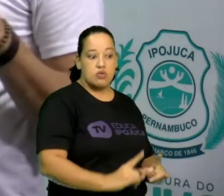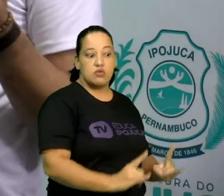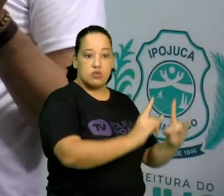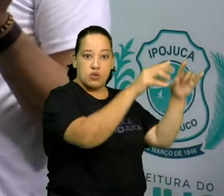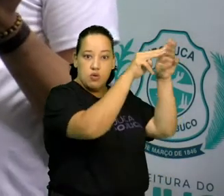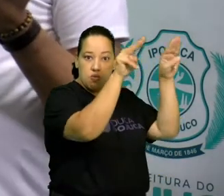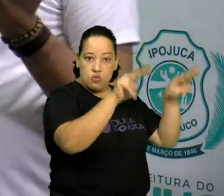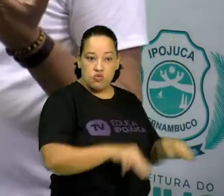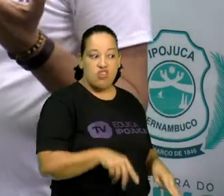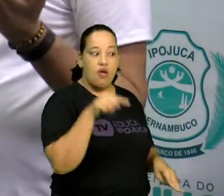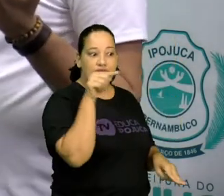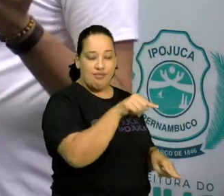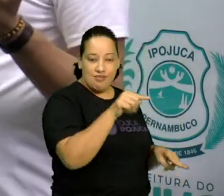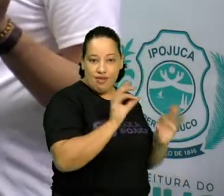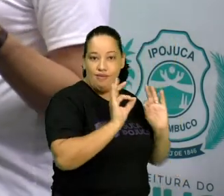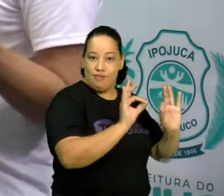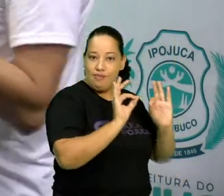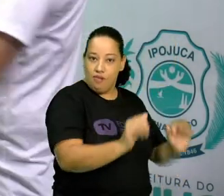Entendem agora?